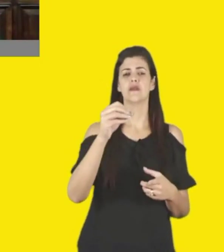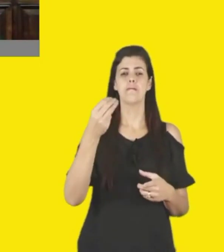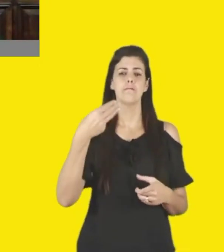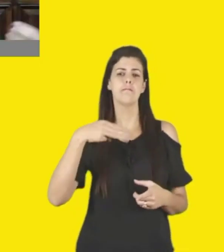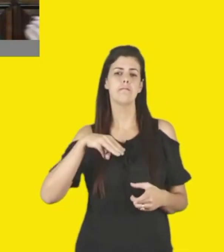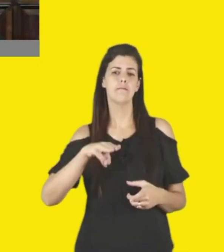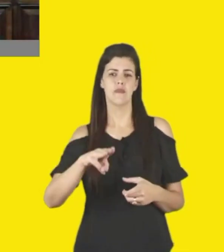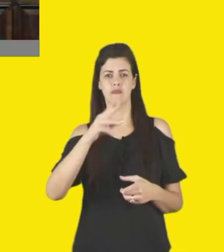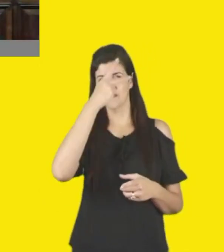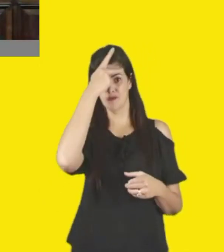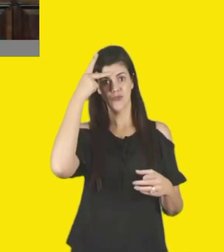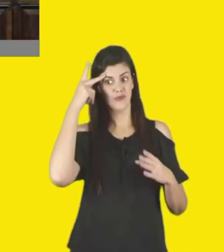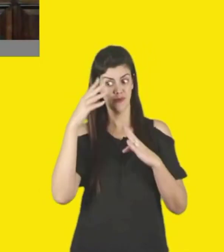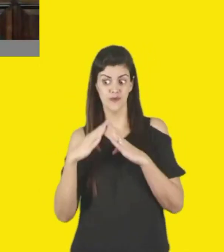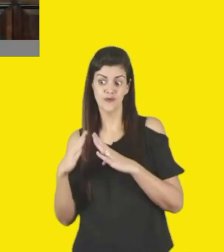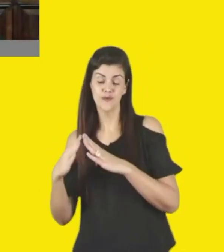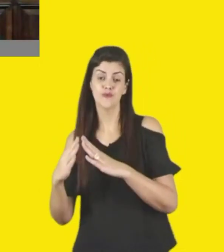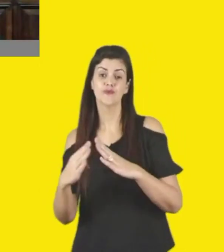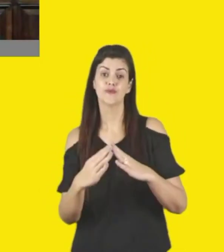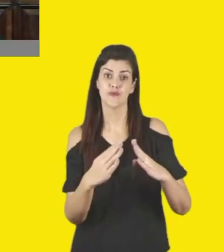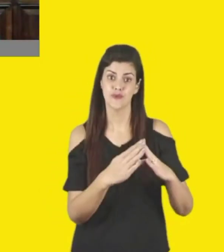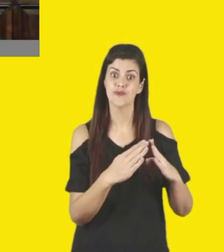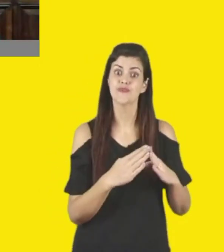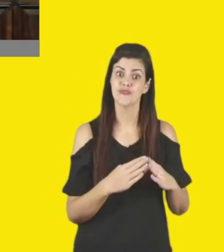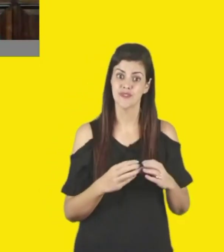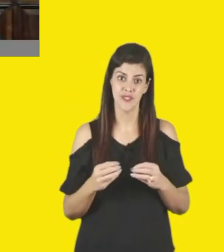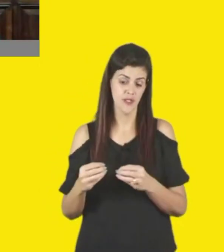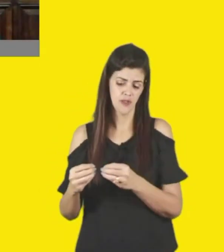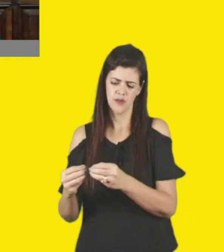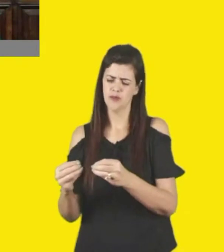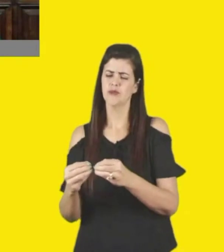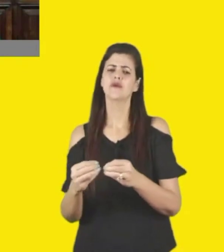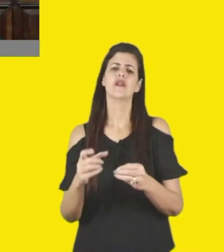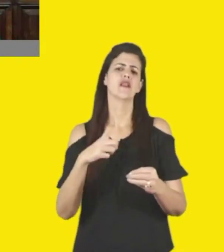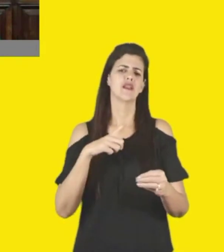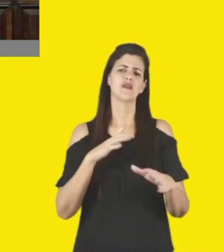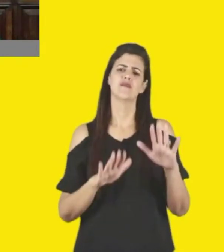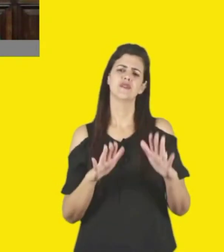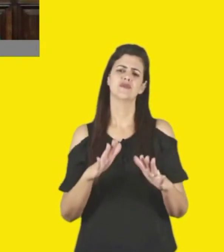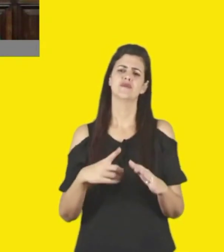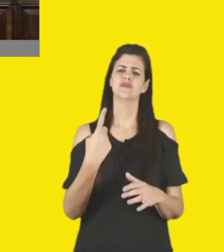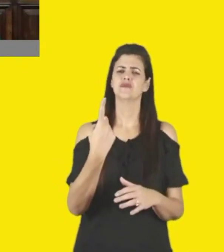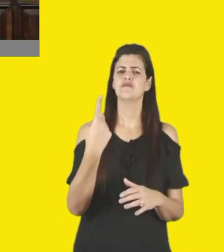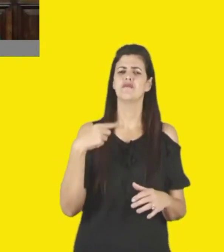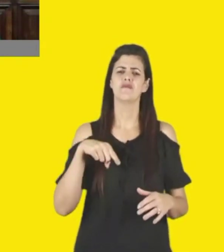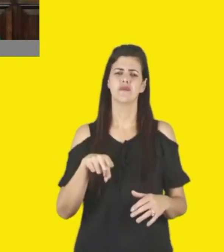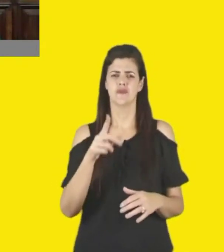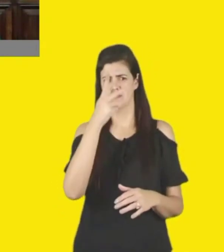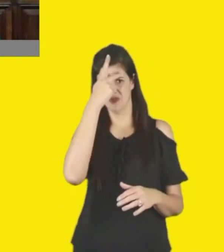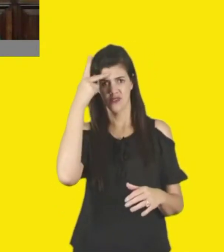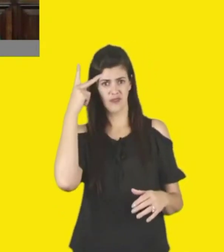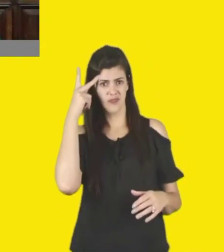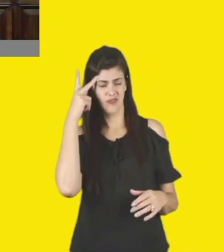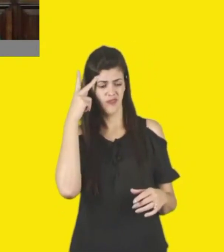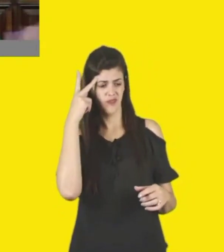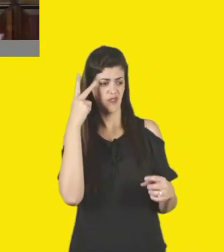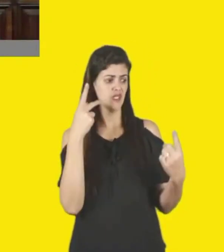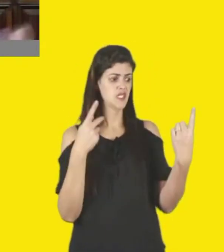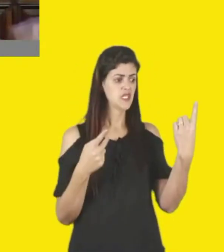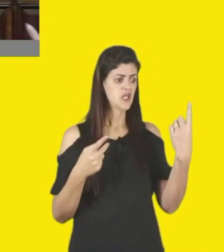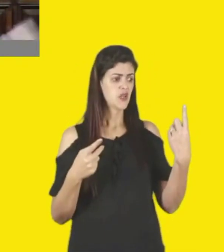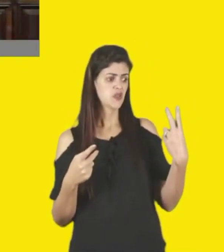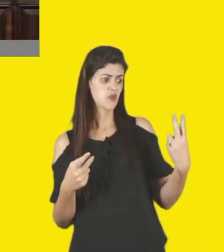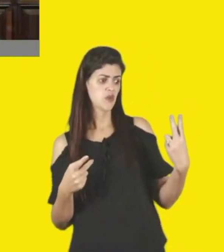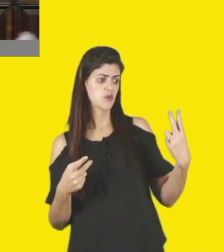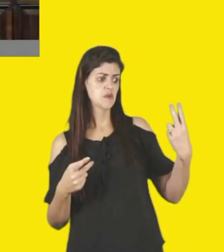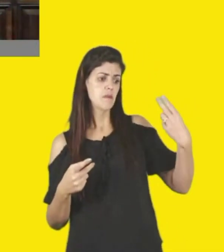em municípios que chegam a ter, mil pessoas, e numa capital que tem 12 milhões, como